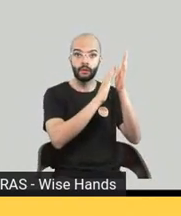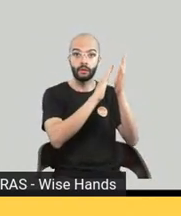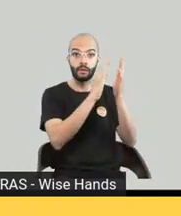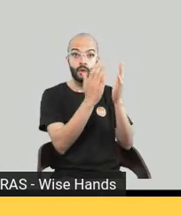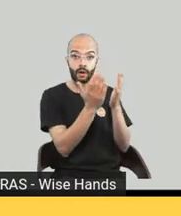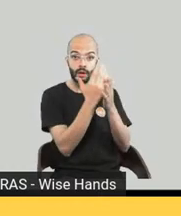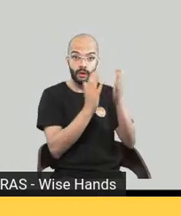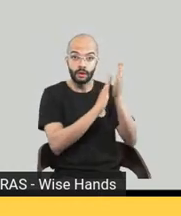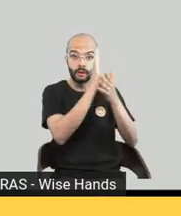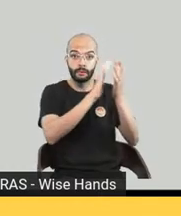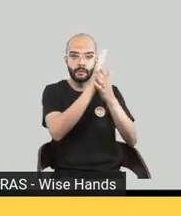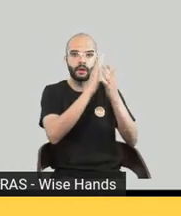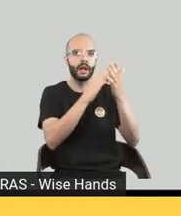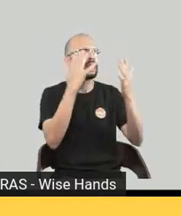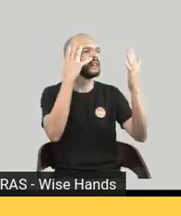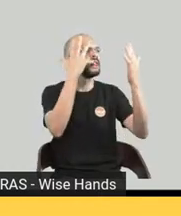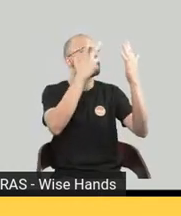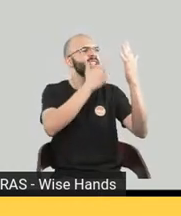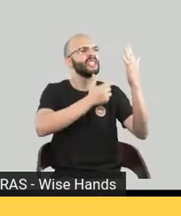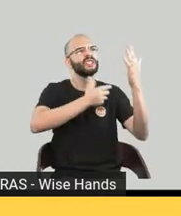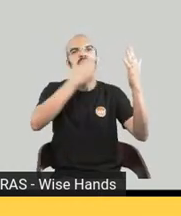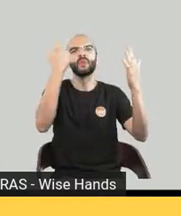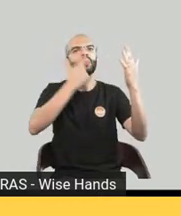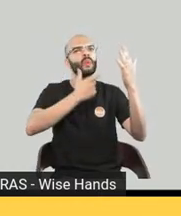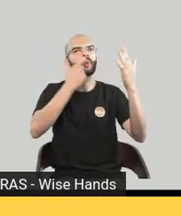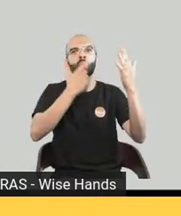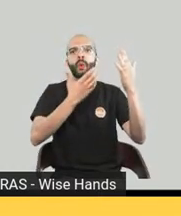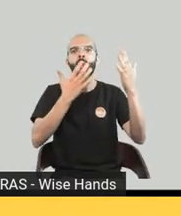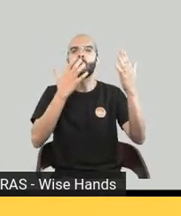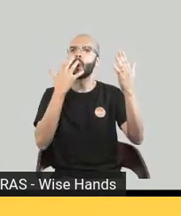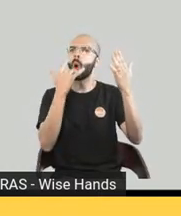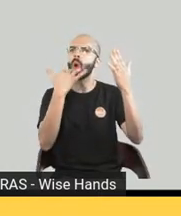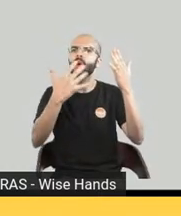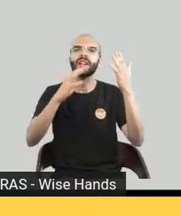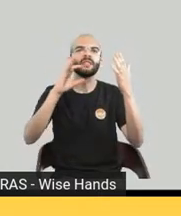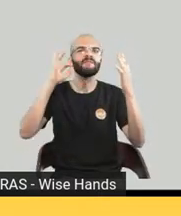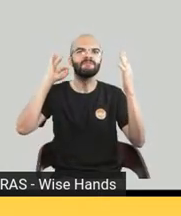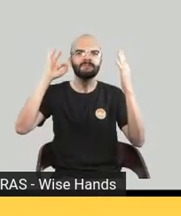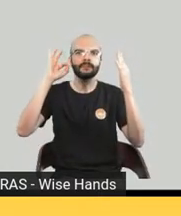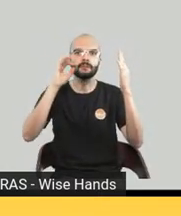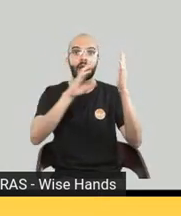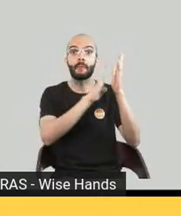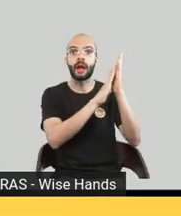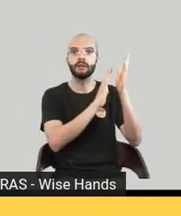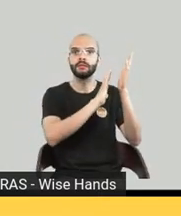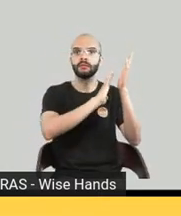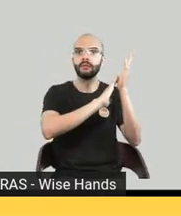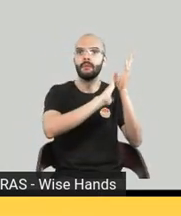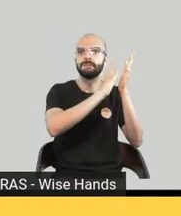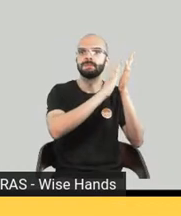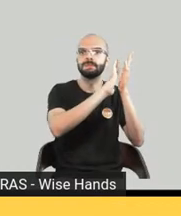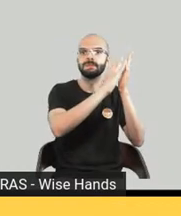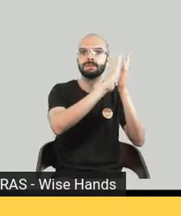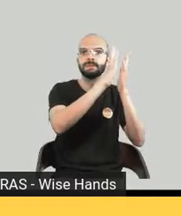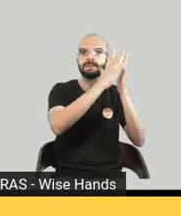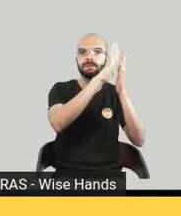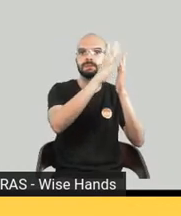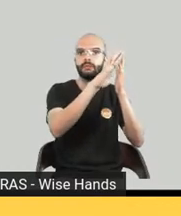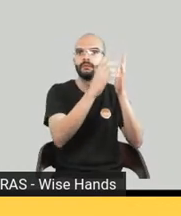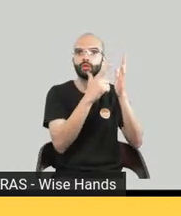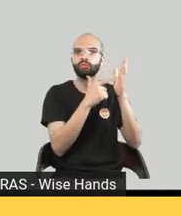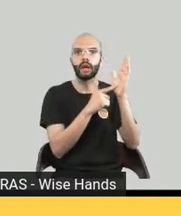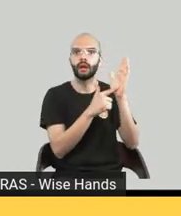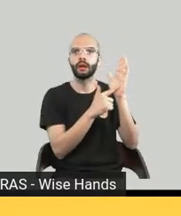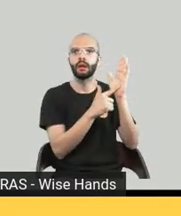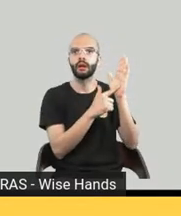daquela capa então você já está tirando 5% da população que não consegue enxergar essa capa bonita simplesmente ele